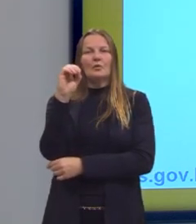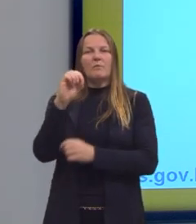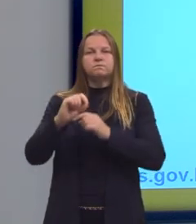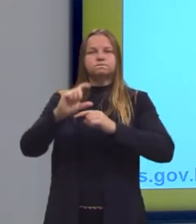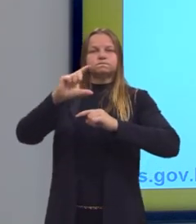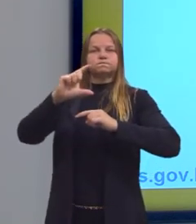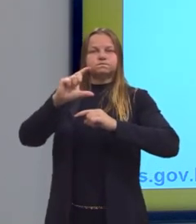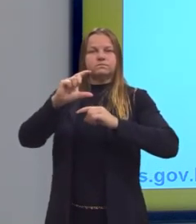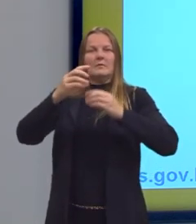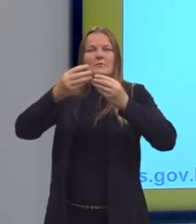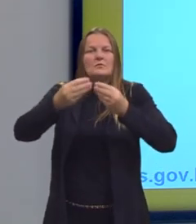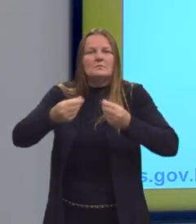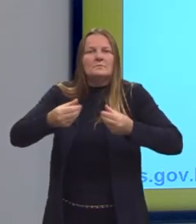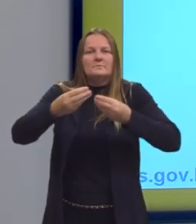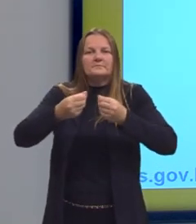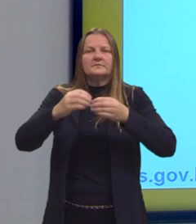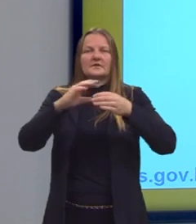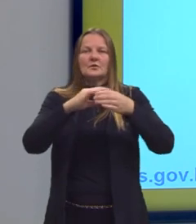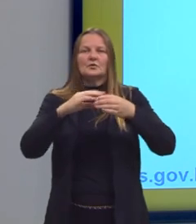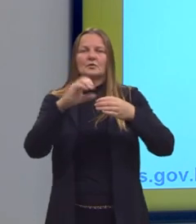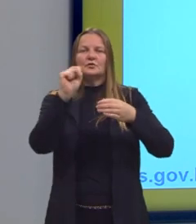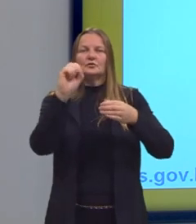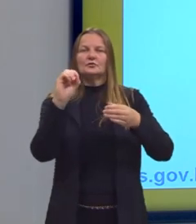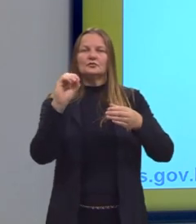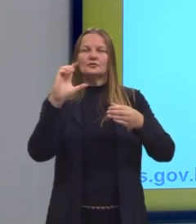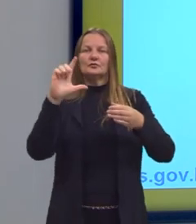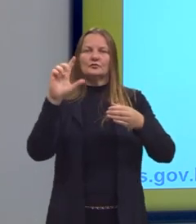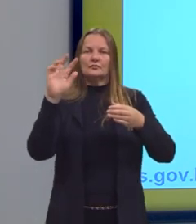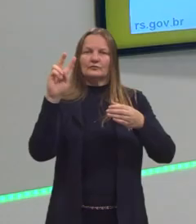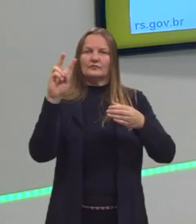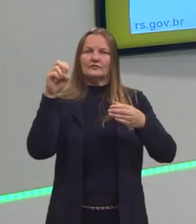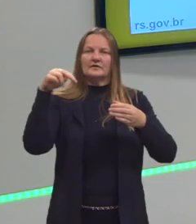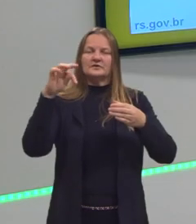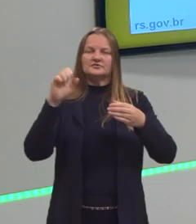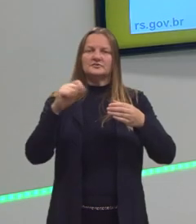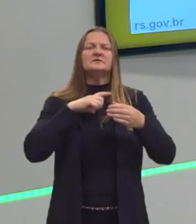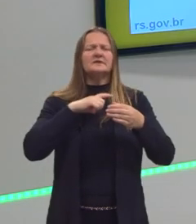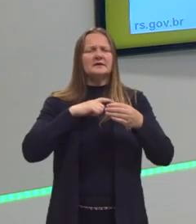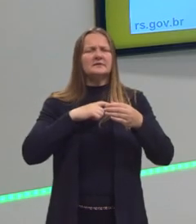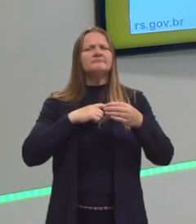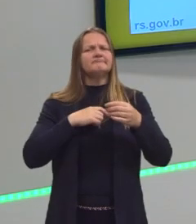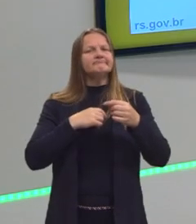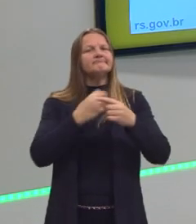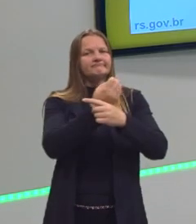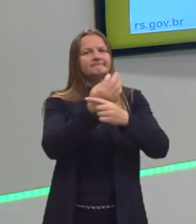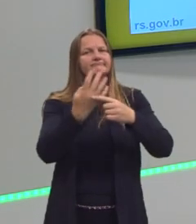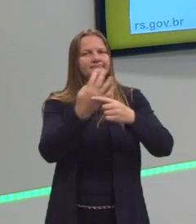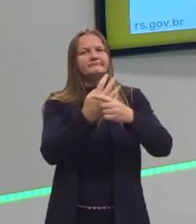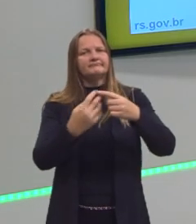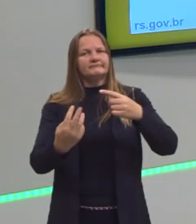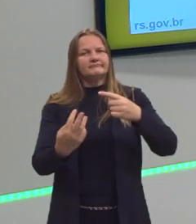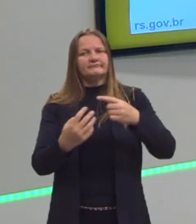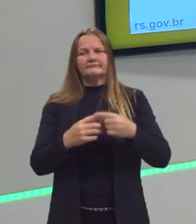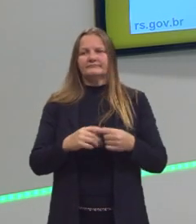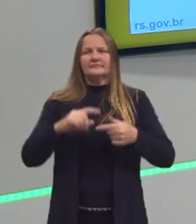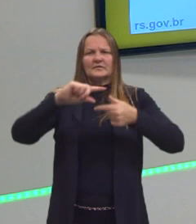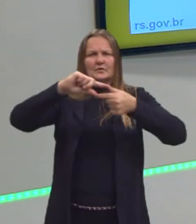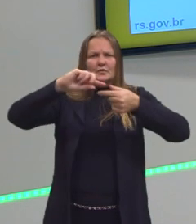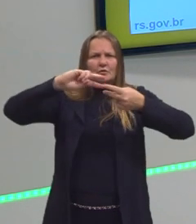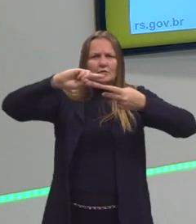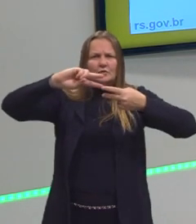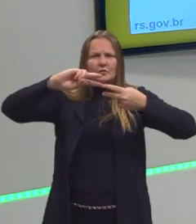solubilidade do solvente. E existe um coeficiente de solubilidade, que é o